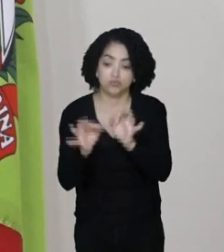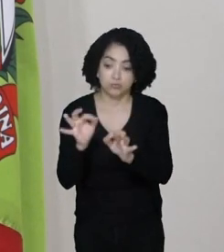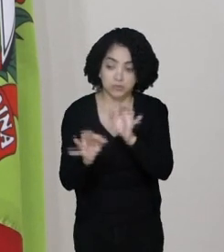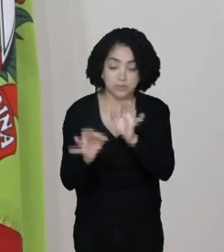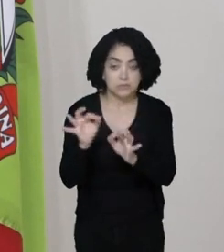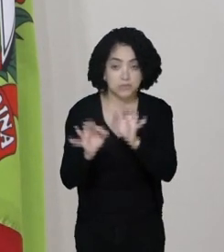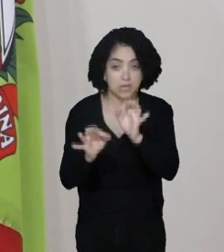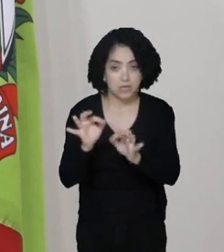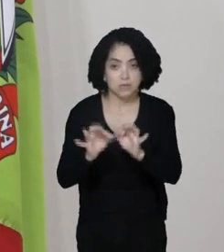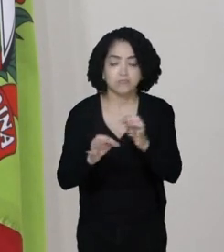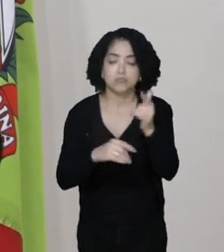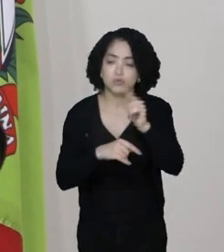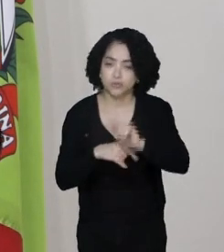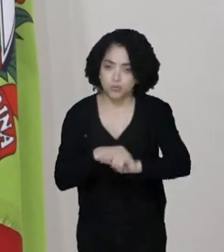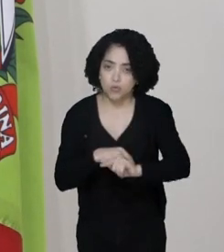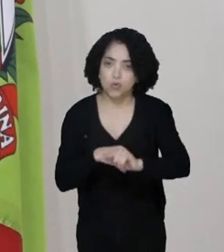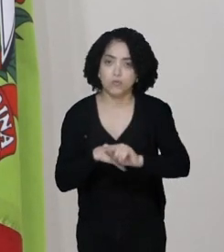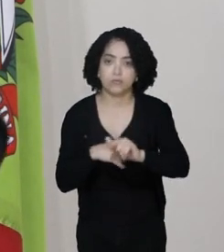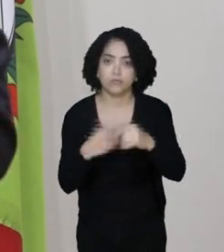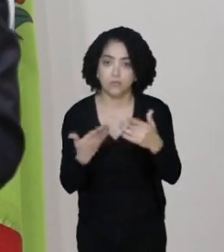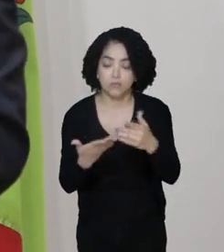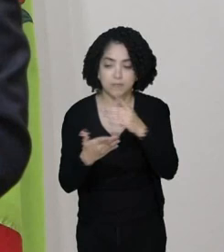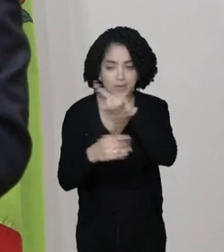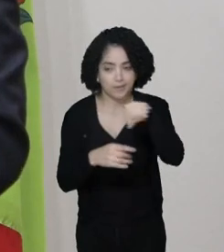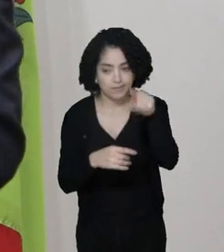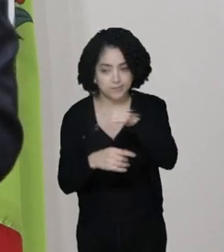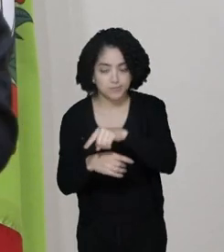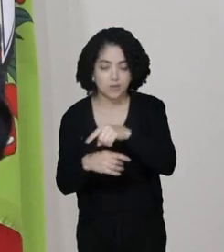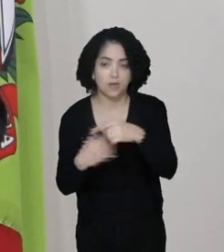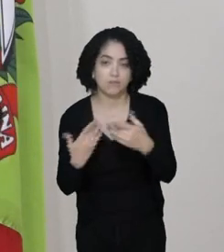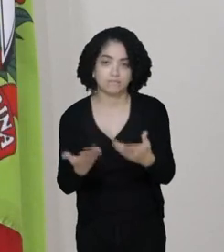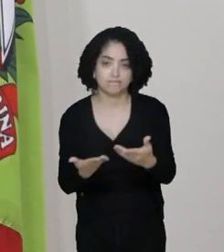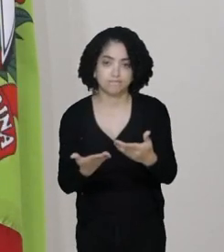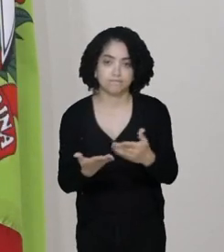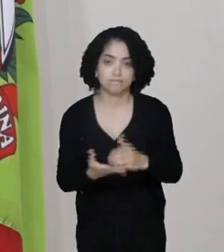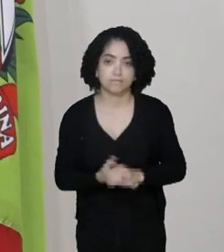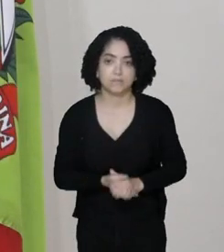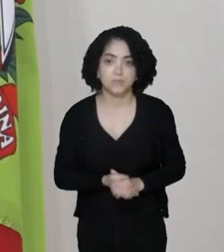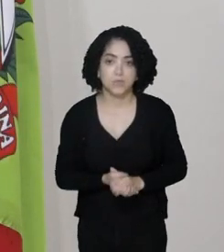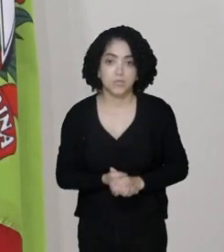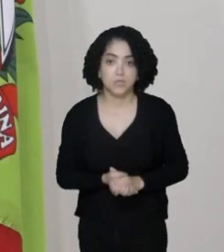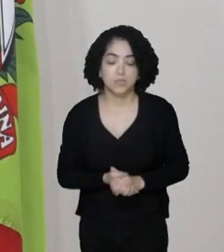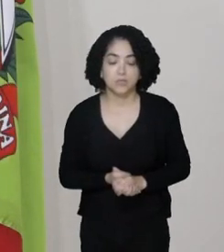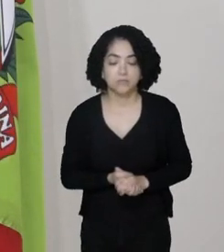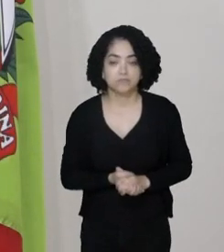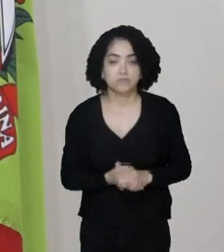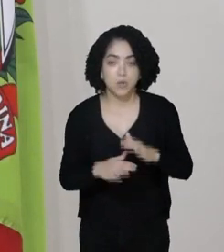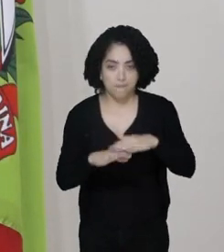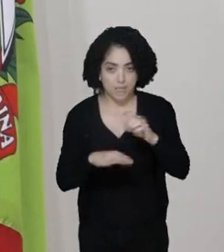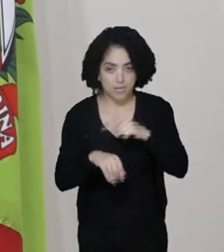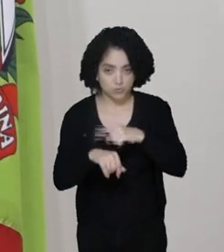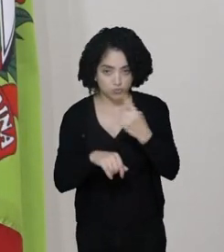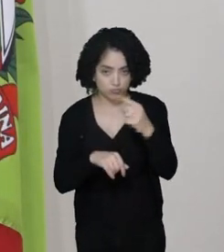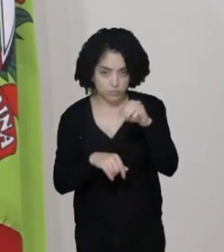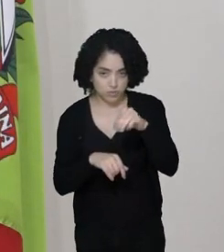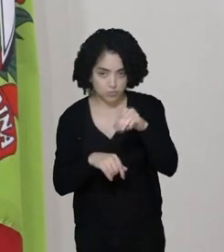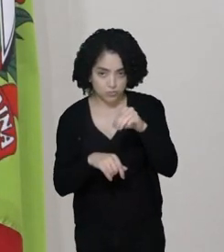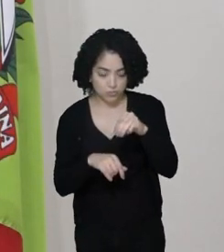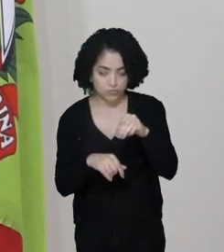judicial para poder parar isso aí. E, se você me der mais um minuto, nós estamos com o tempo,